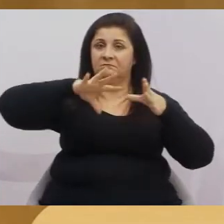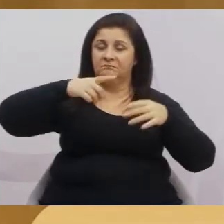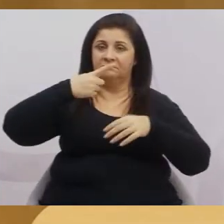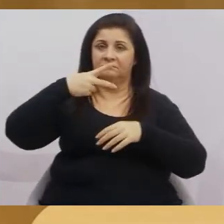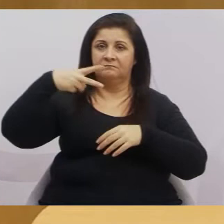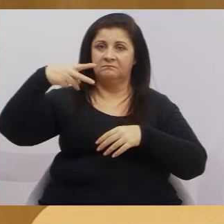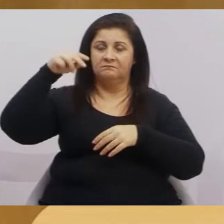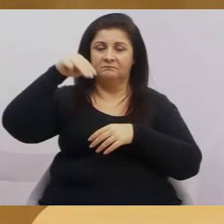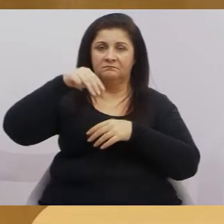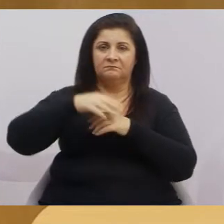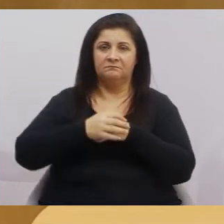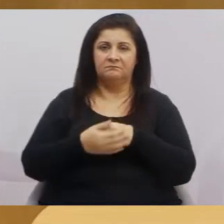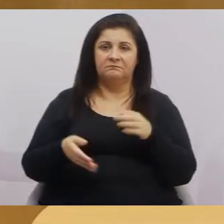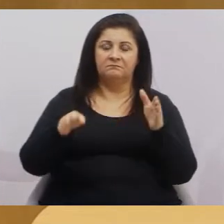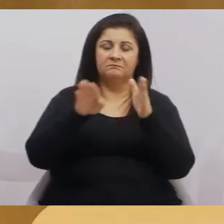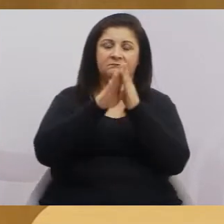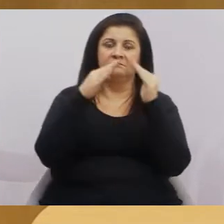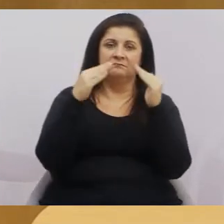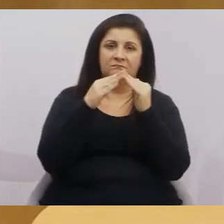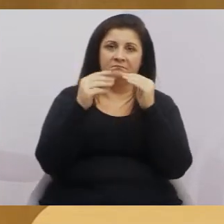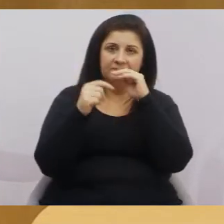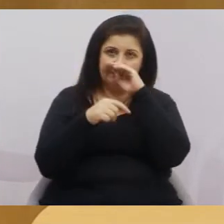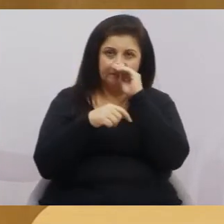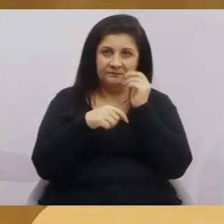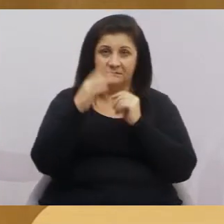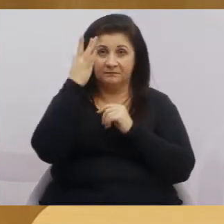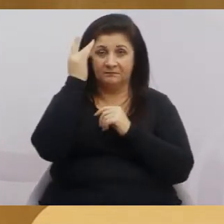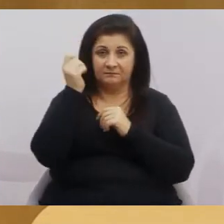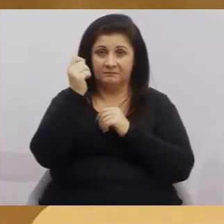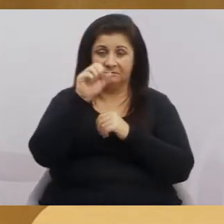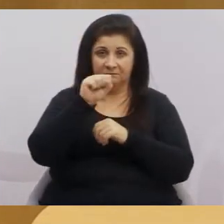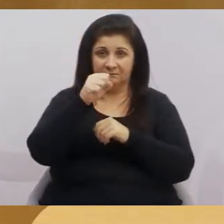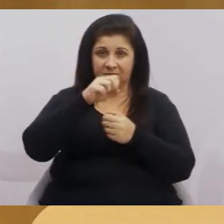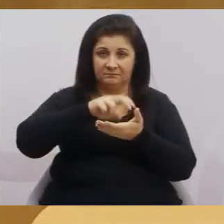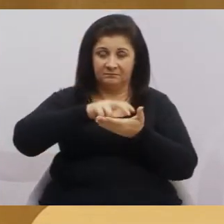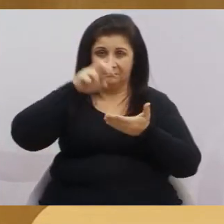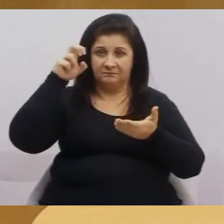Aí nós vamos chegar em casa, amanhã, dez para as oito, eu tenho que estar aqui de novo.